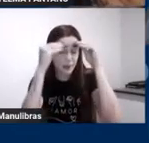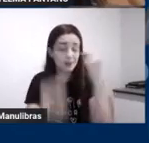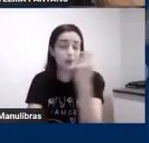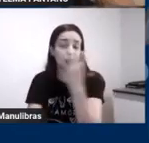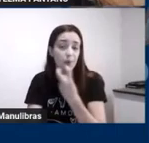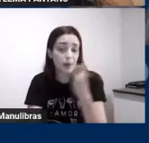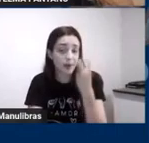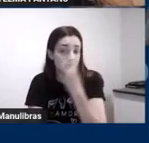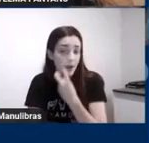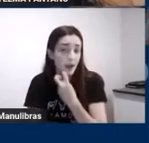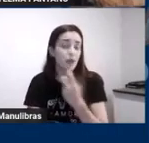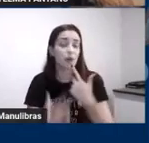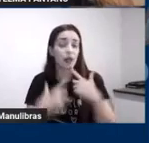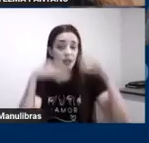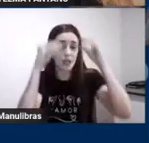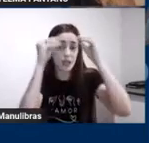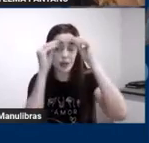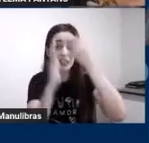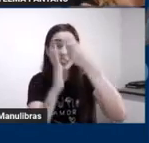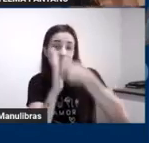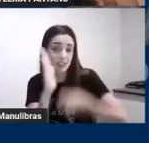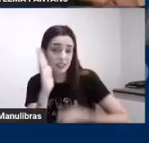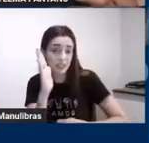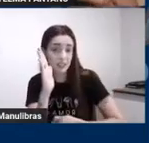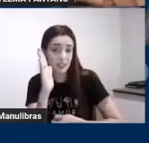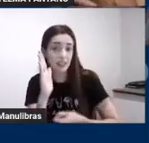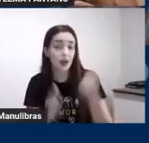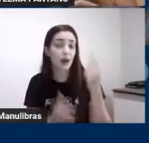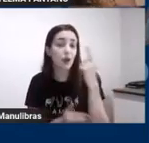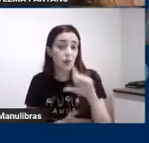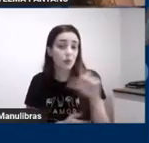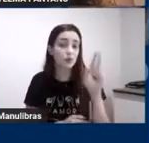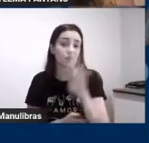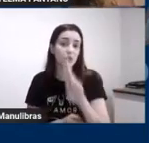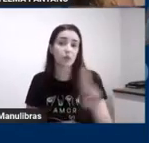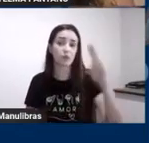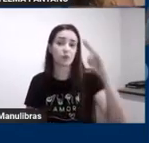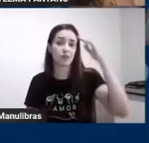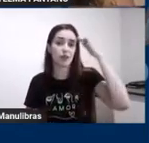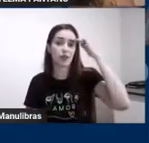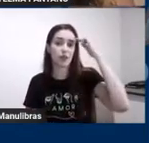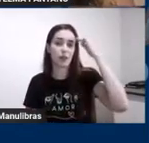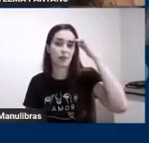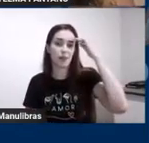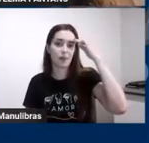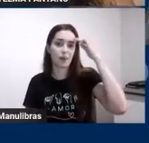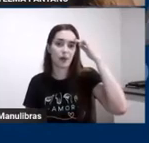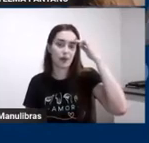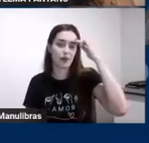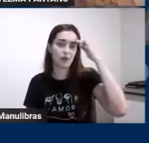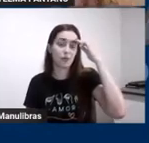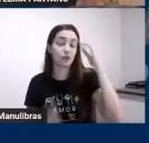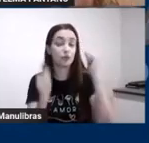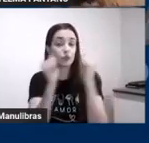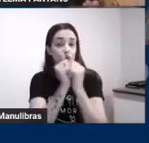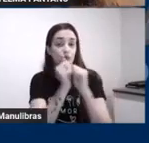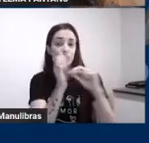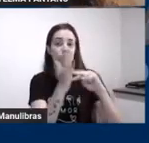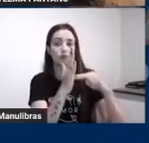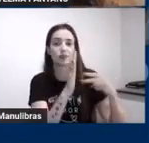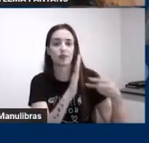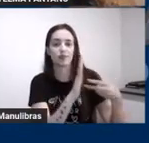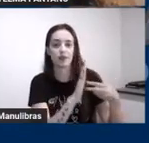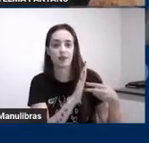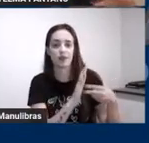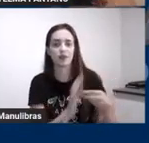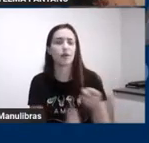linguagem escrita para utilizar essa memória limitada para atribuição de significado quantos alunos